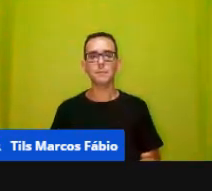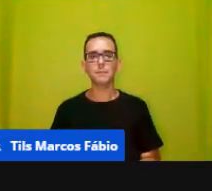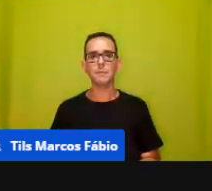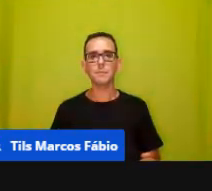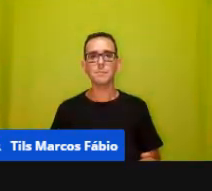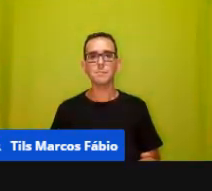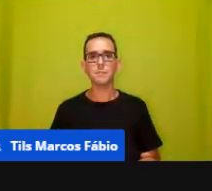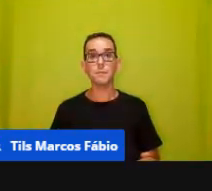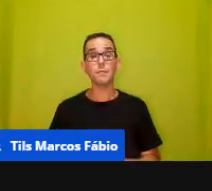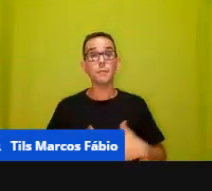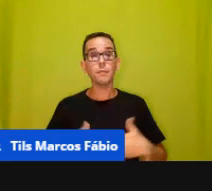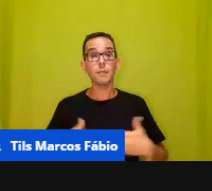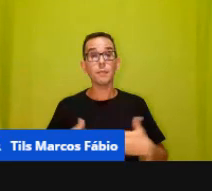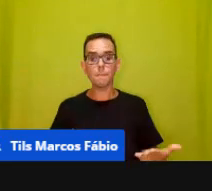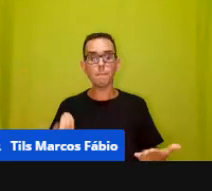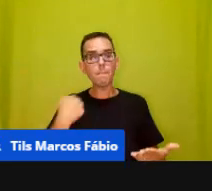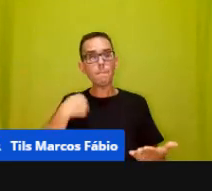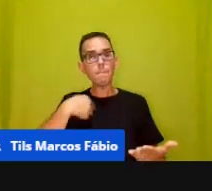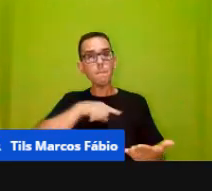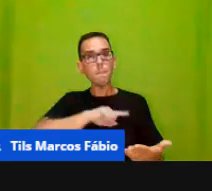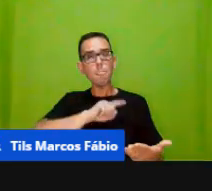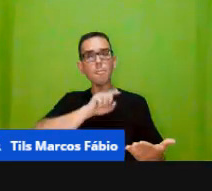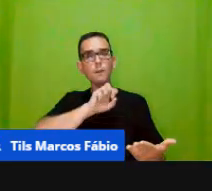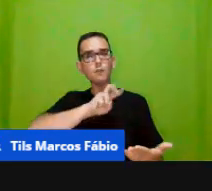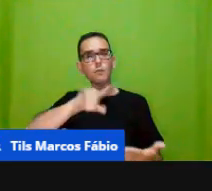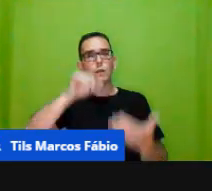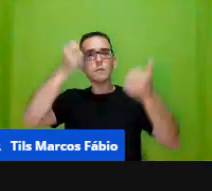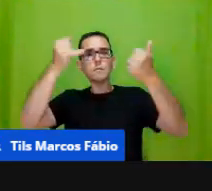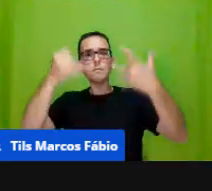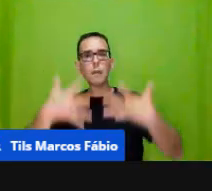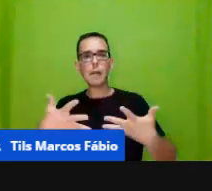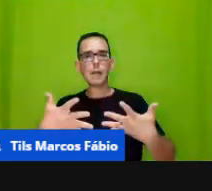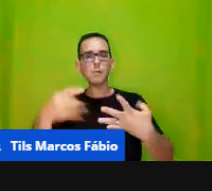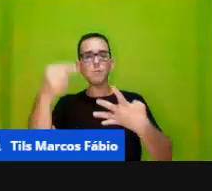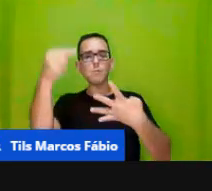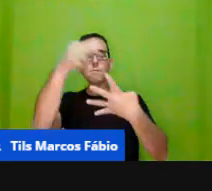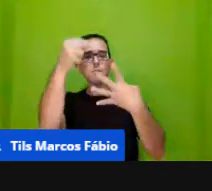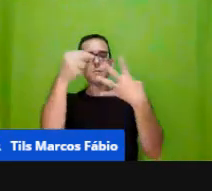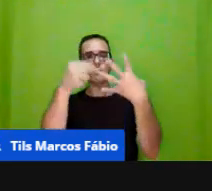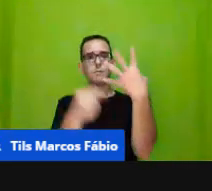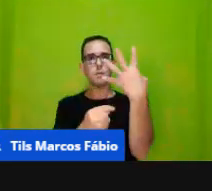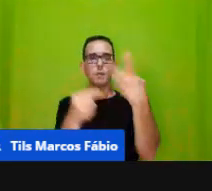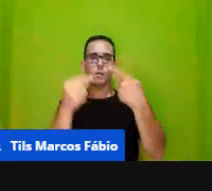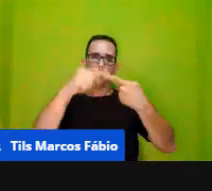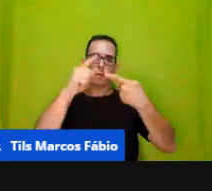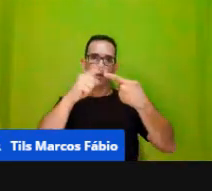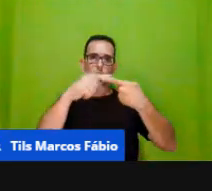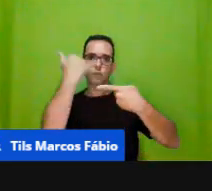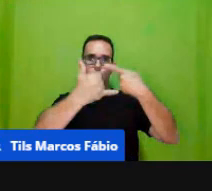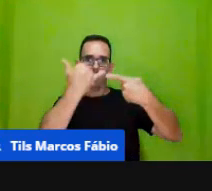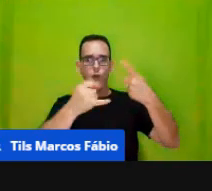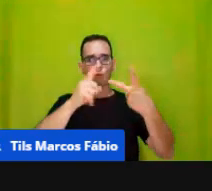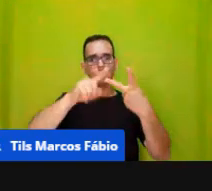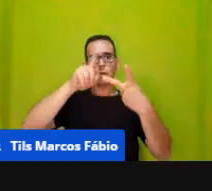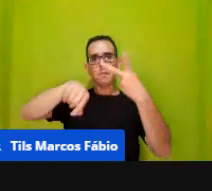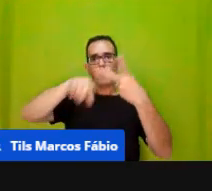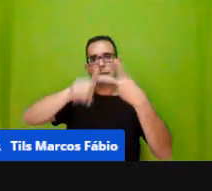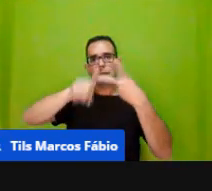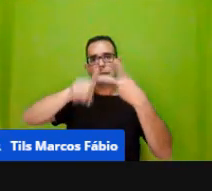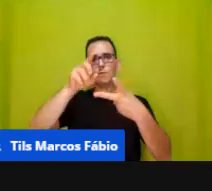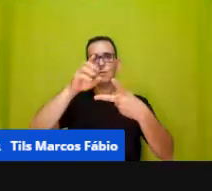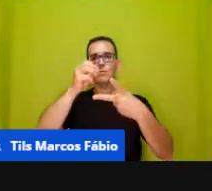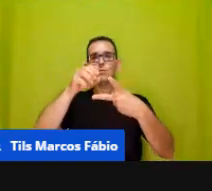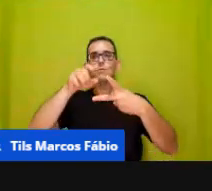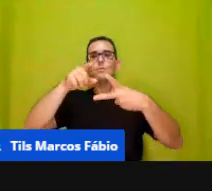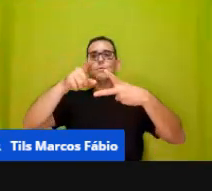Bom, nós vamos passar aqui por quatro situações, a dos jogos, a dos objetos e materiais de apoio que você pode